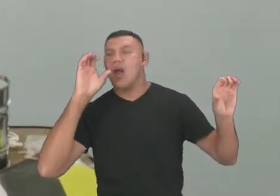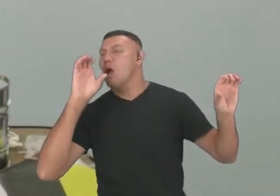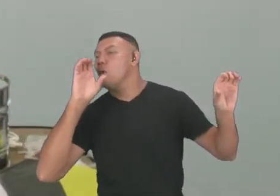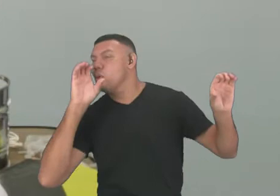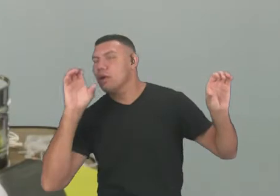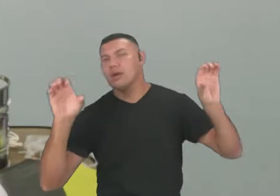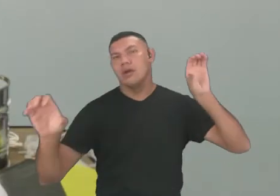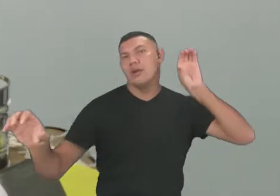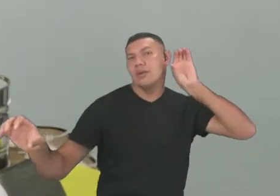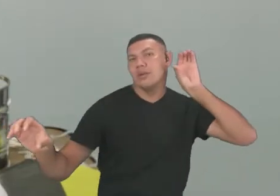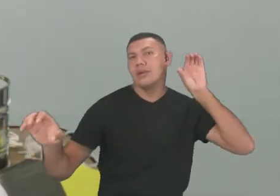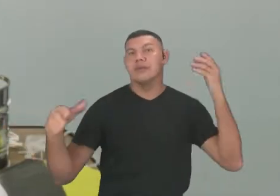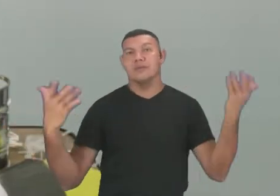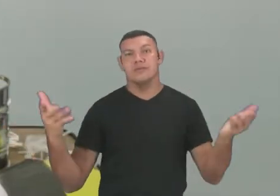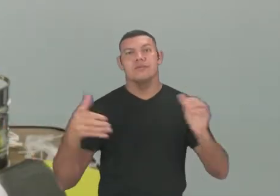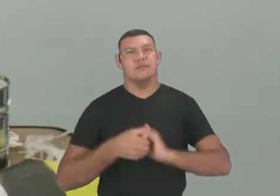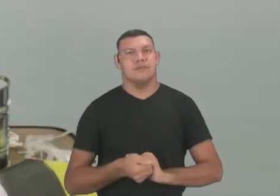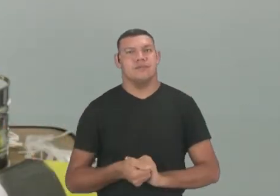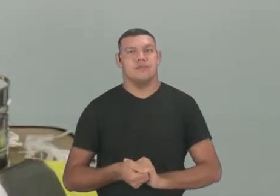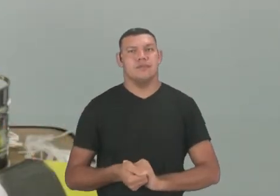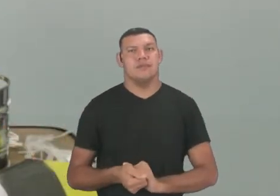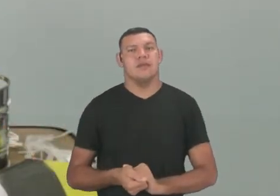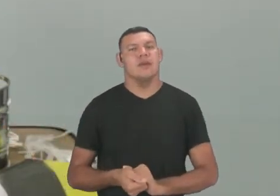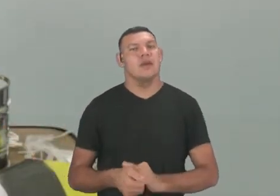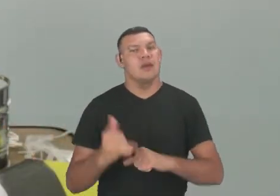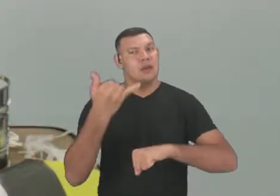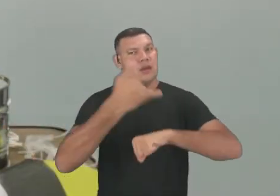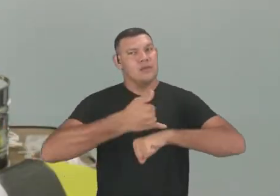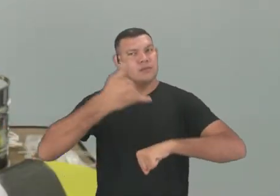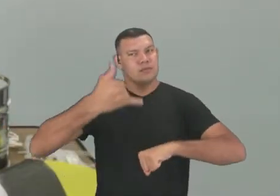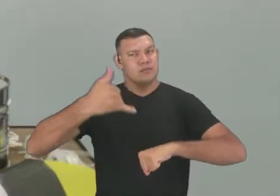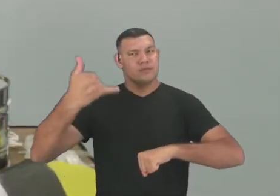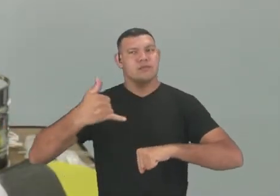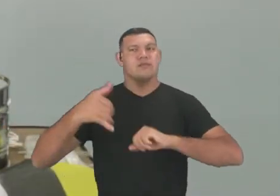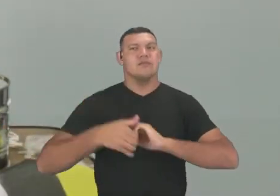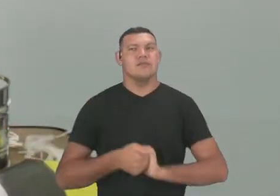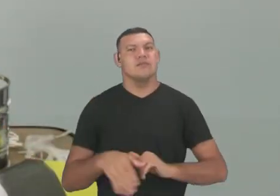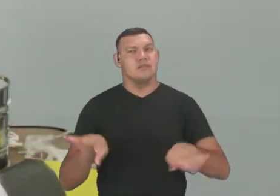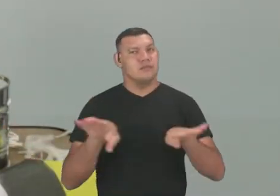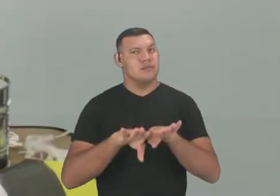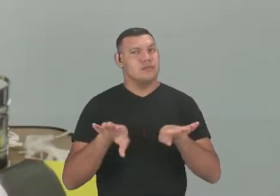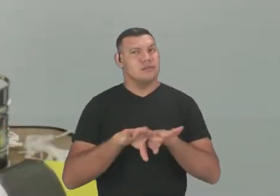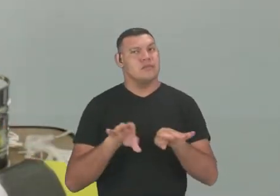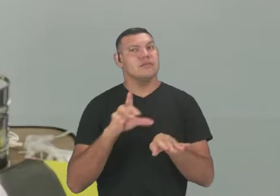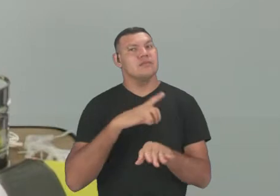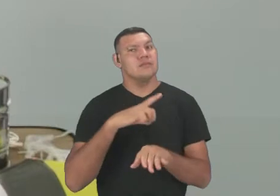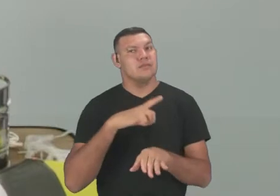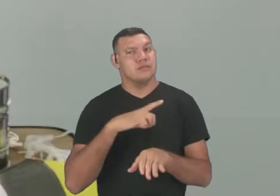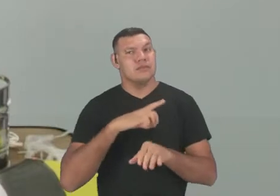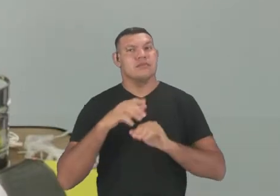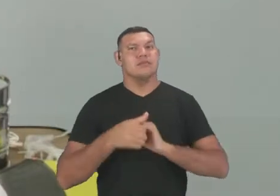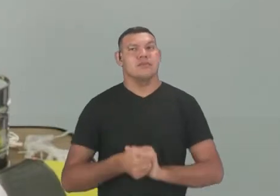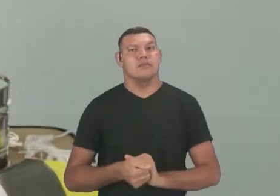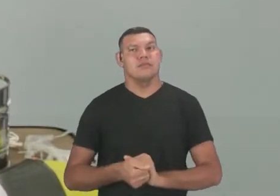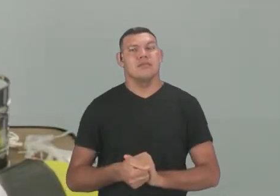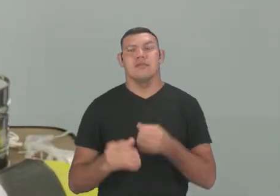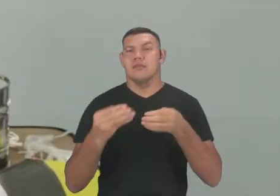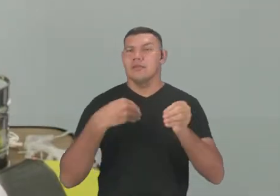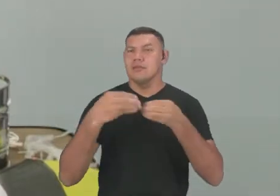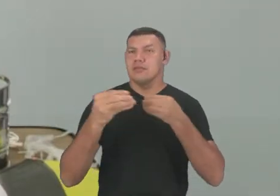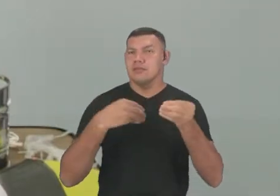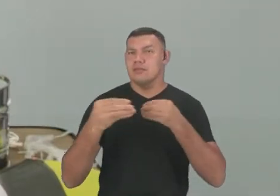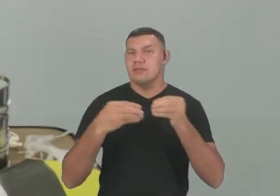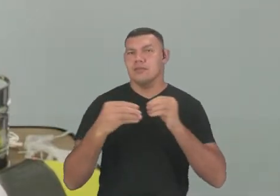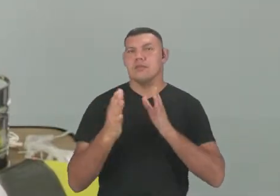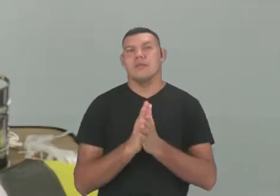Este aqui foi feito com o quê? Com metal, com latas de metal. Mas também ele pode ser fabricado com plástico, com